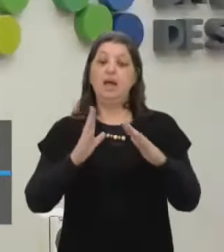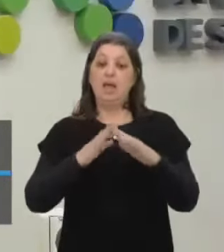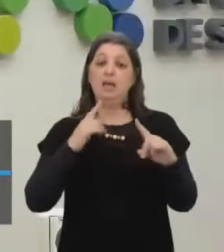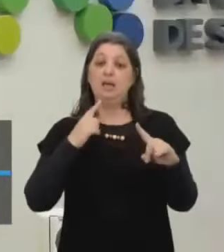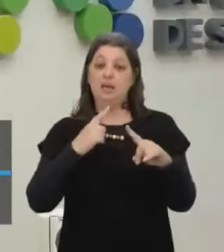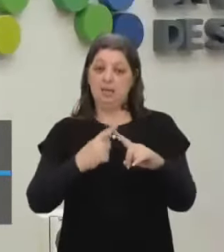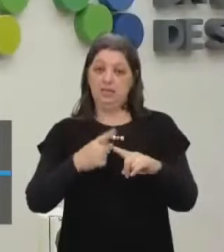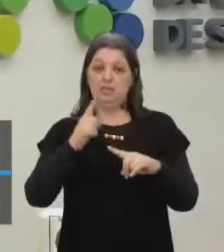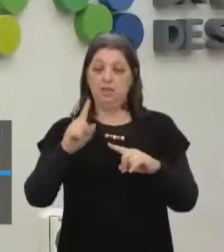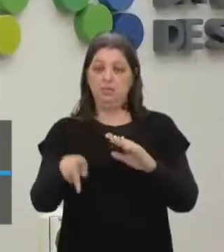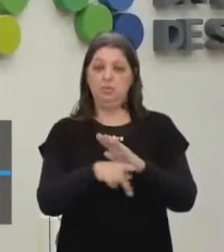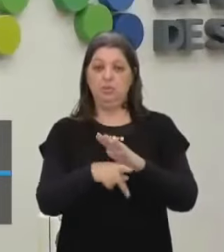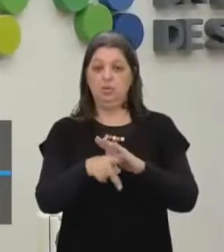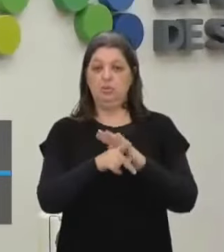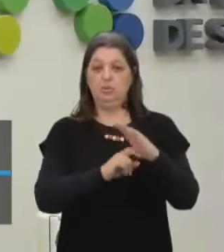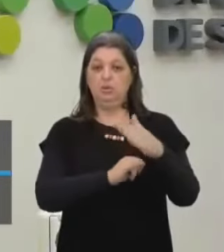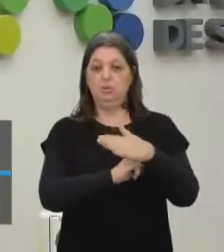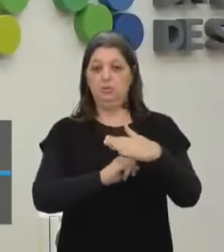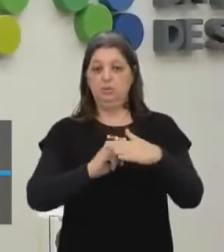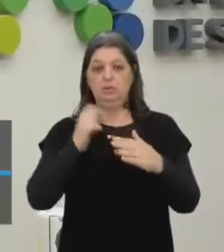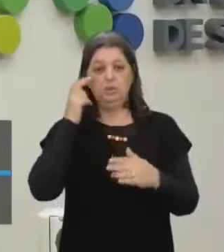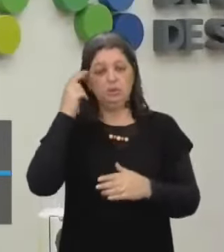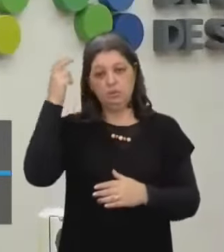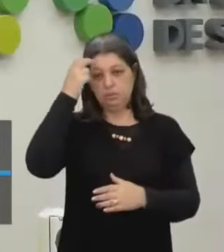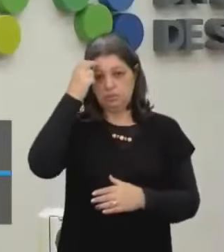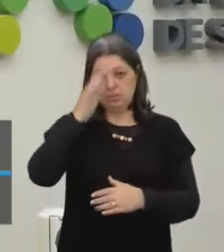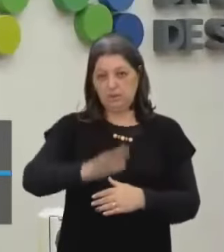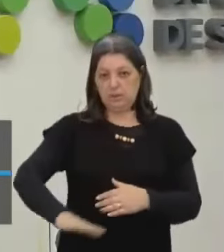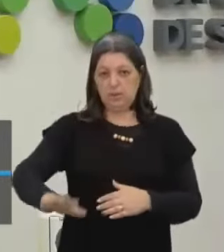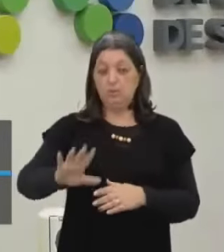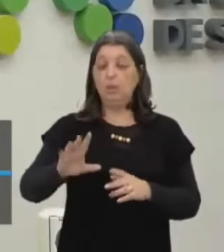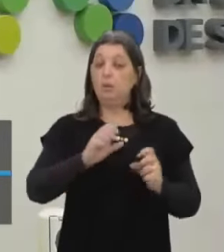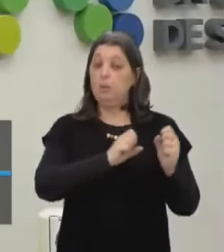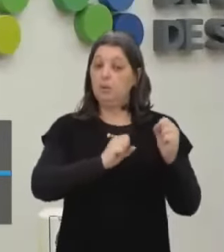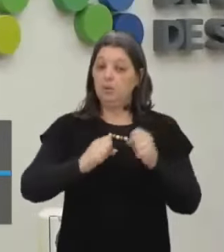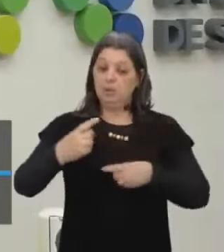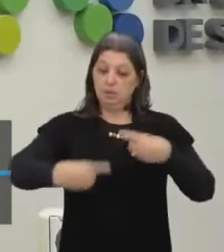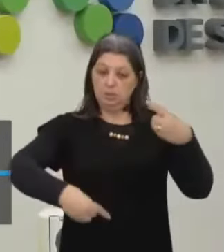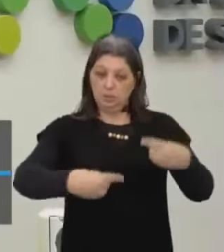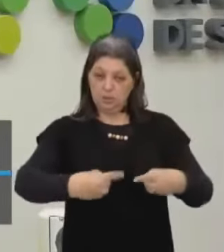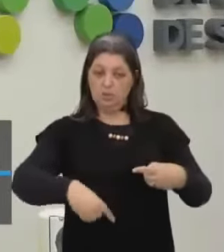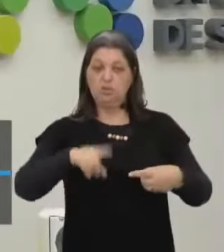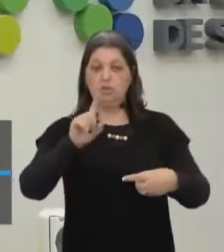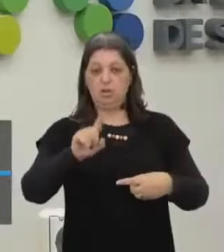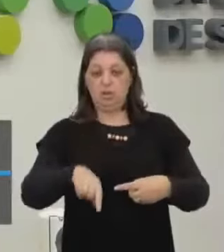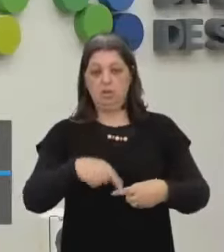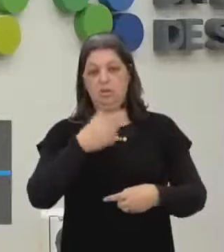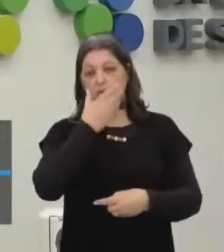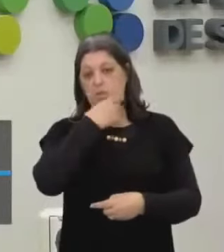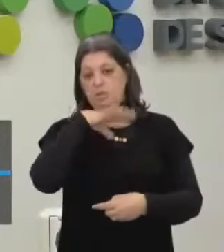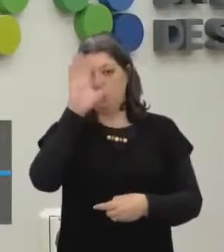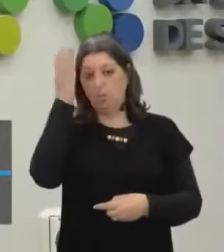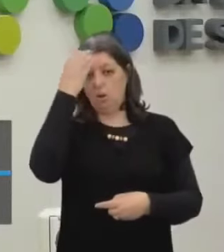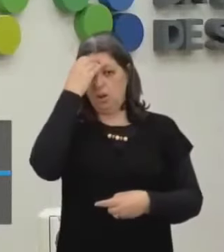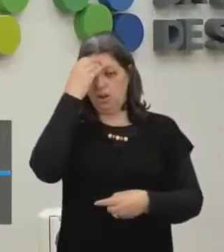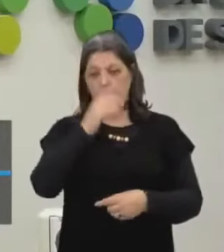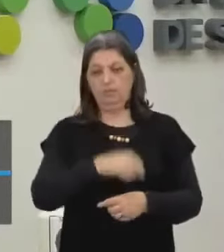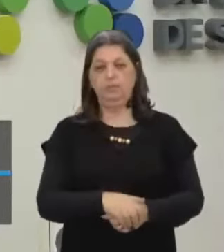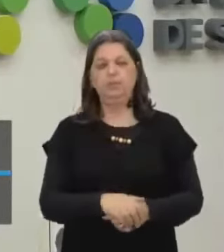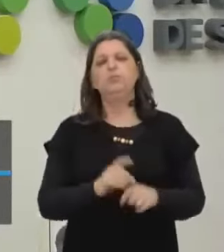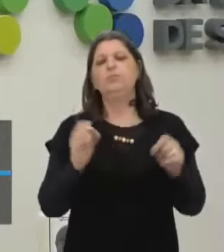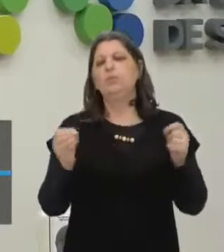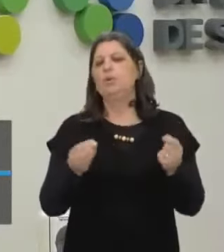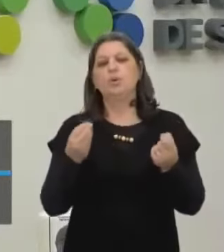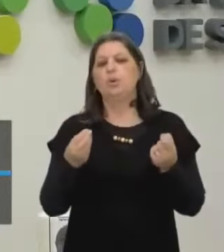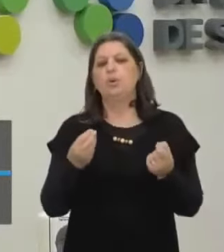institucional Da formação cultural Mas o poder político Está cada vez mais na mão Desse soberano E como ele